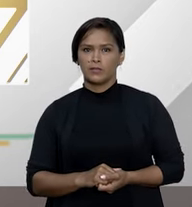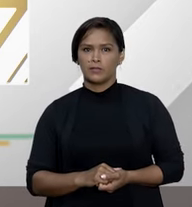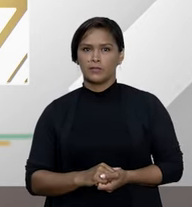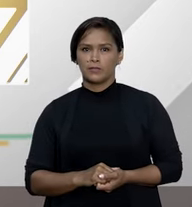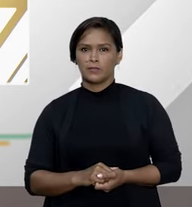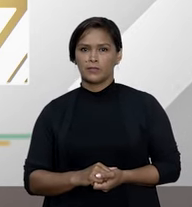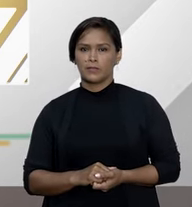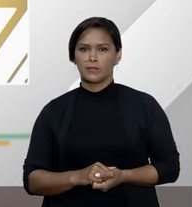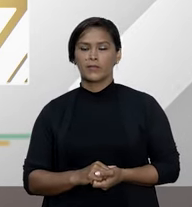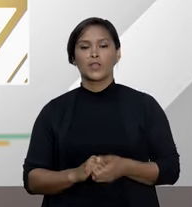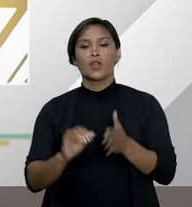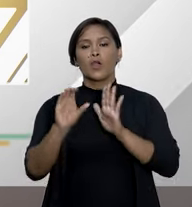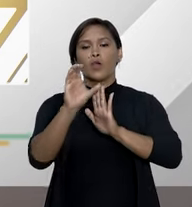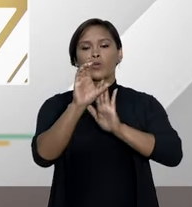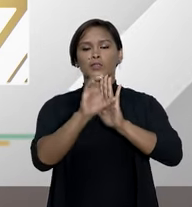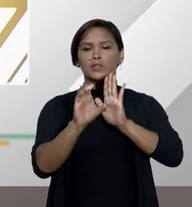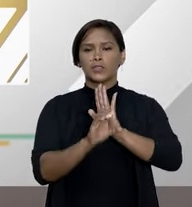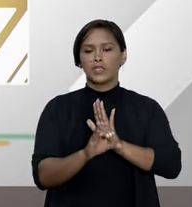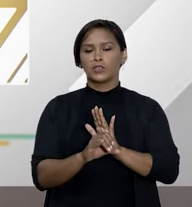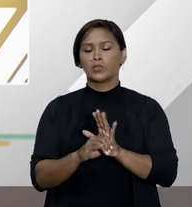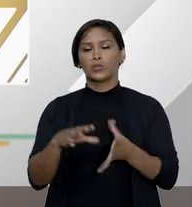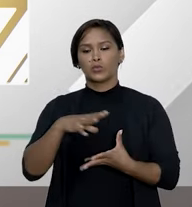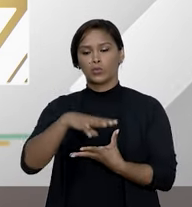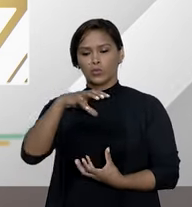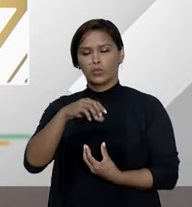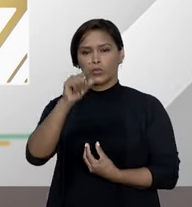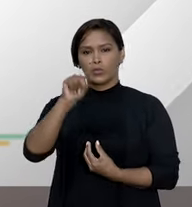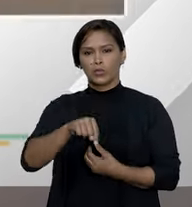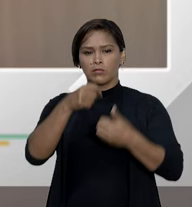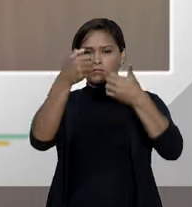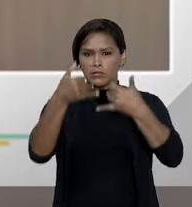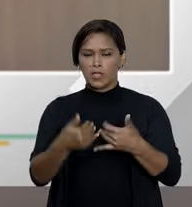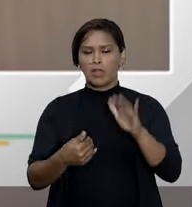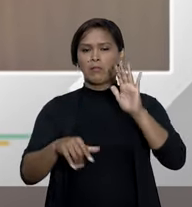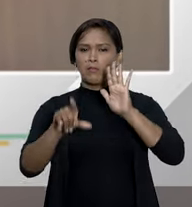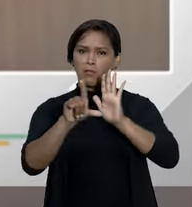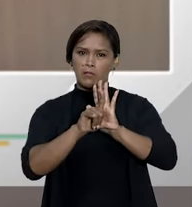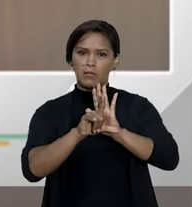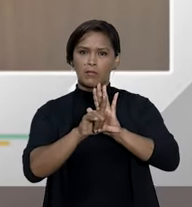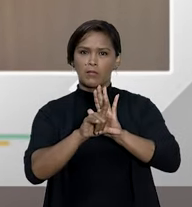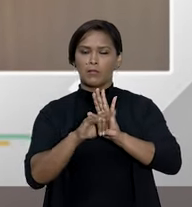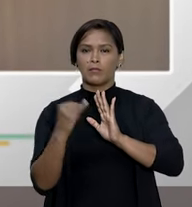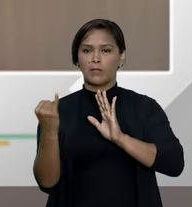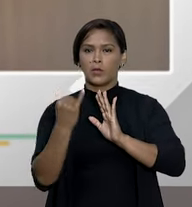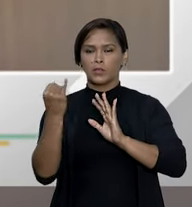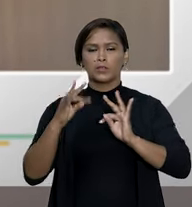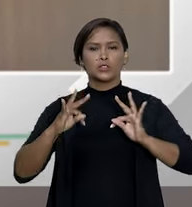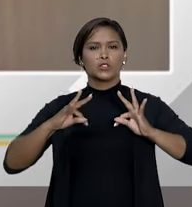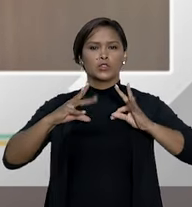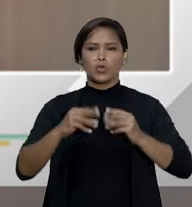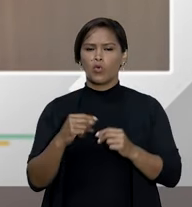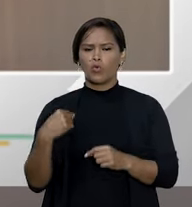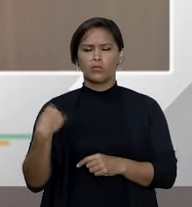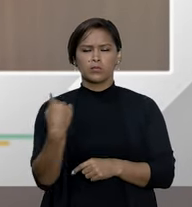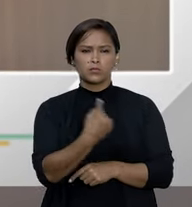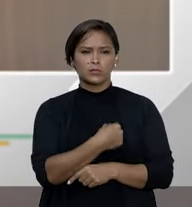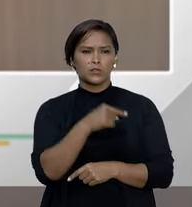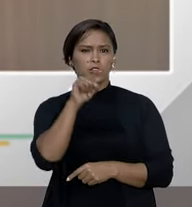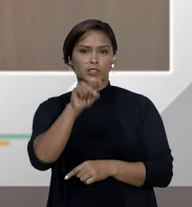o estatuto do idoso ele é uma lei que é muito importante para todos nós e que